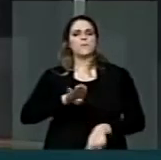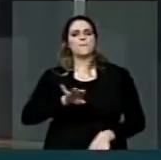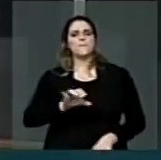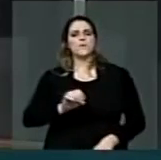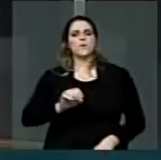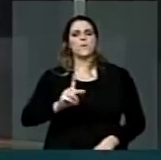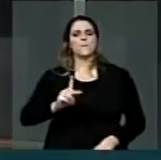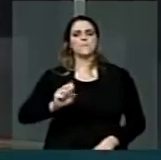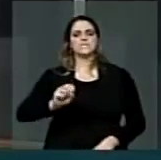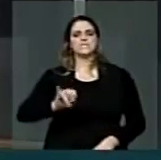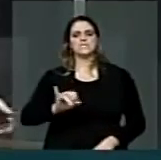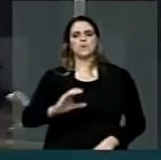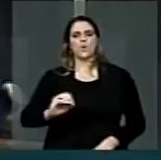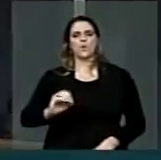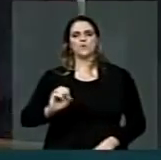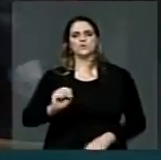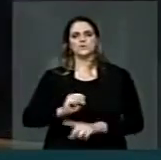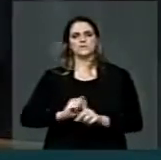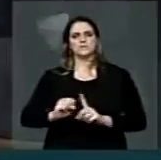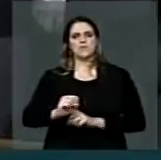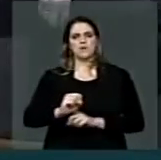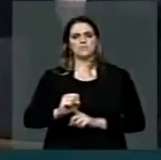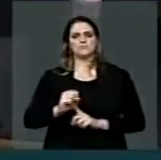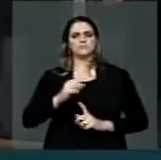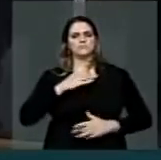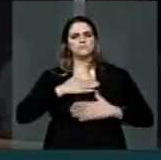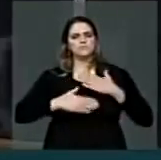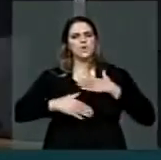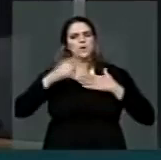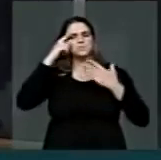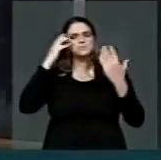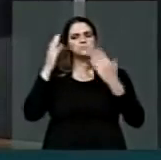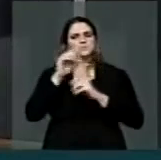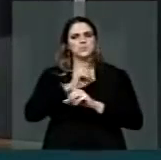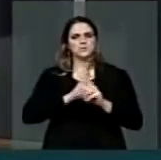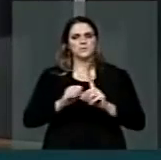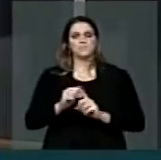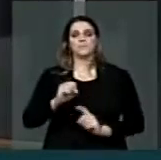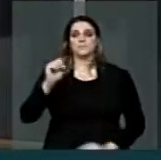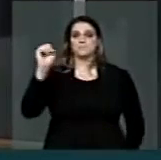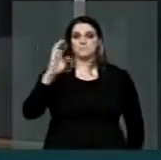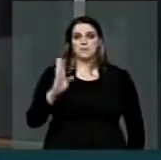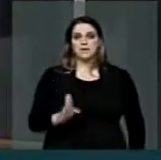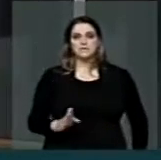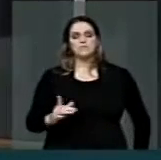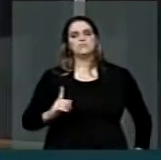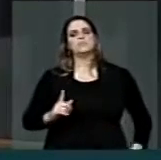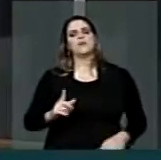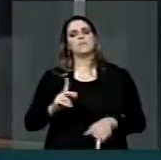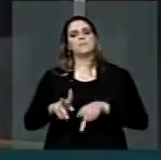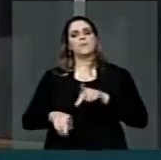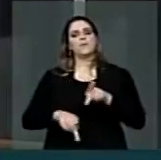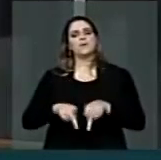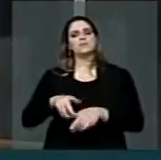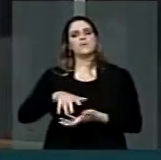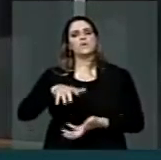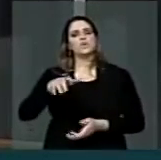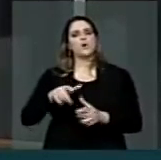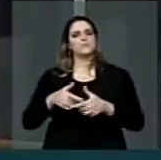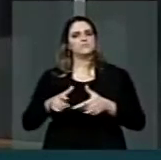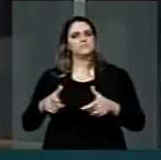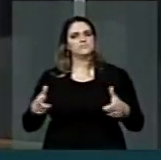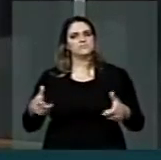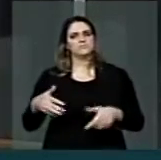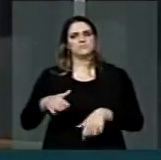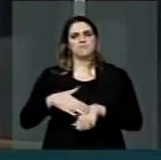experimentado, nas últimas décadas, o aumento da expectativa de vida da população com mais de 60 ou mais idade, fato